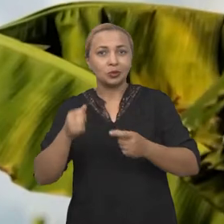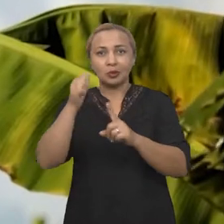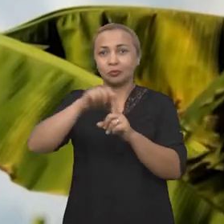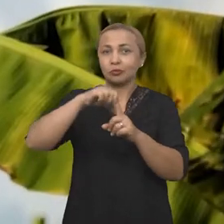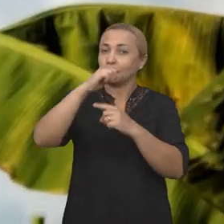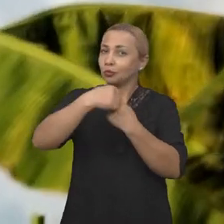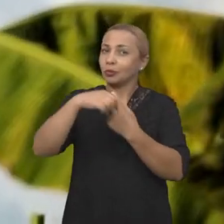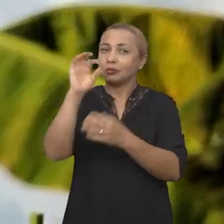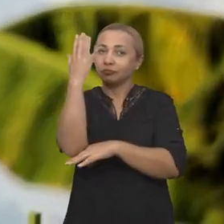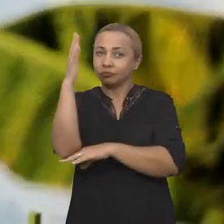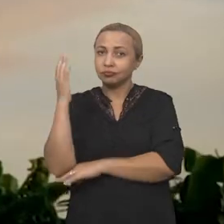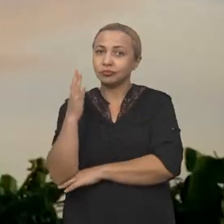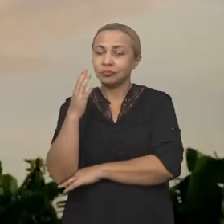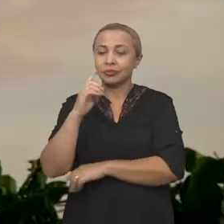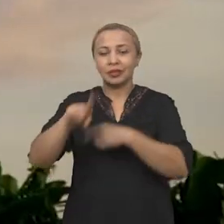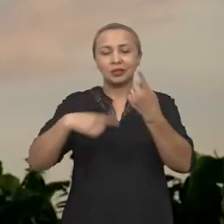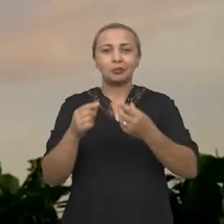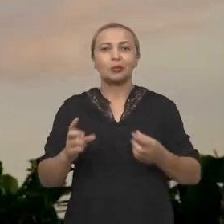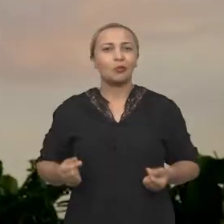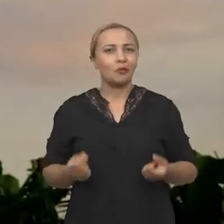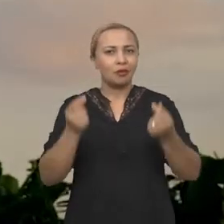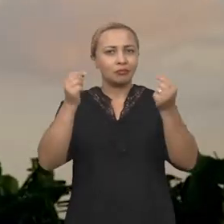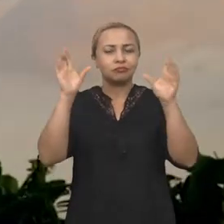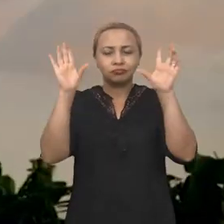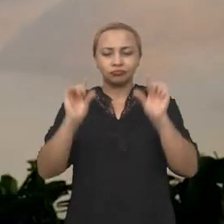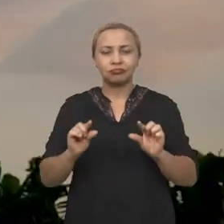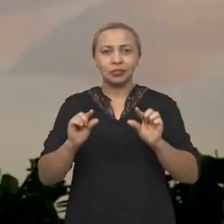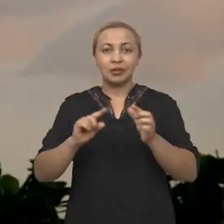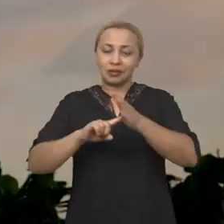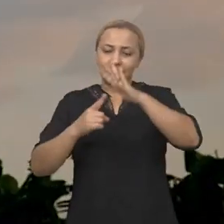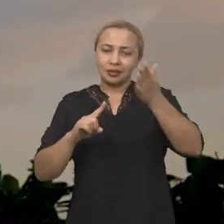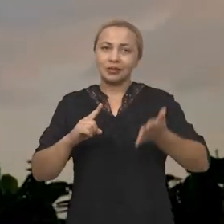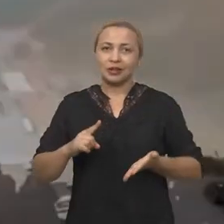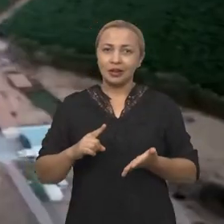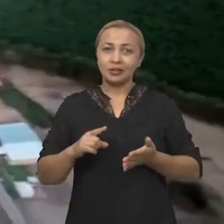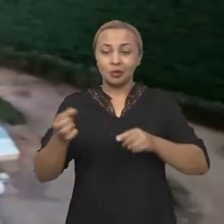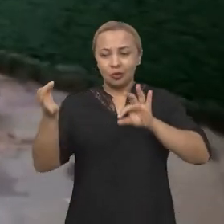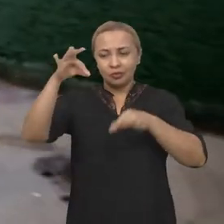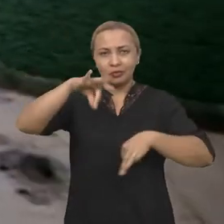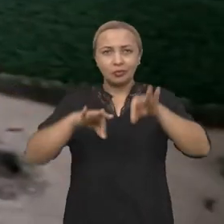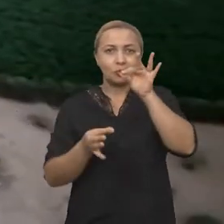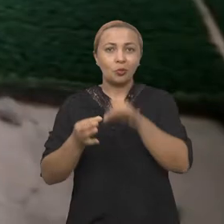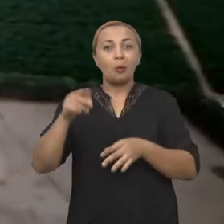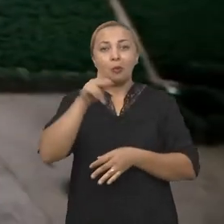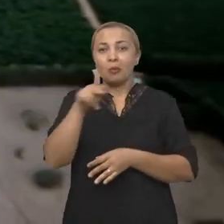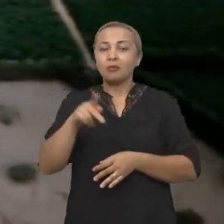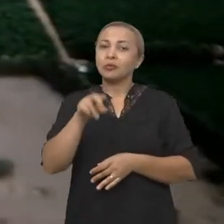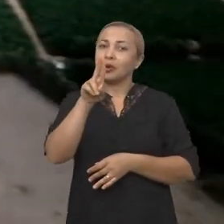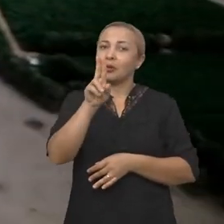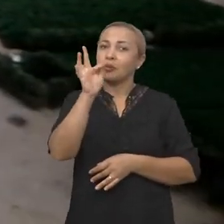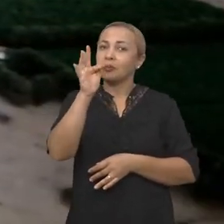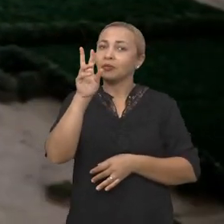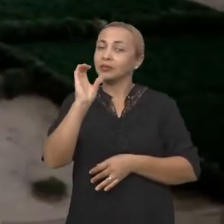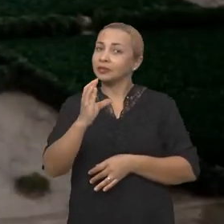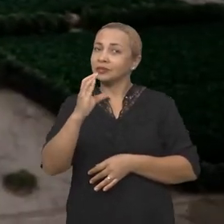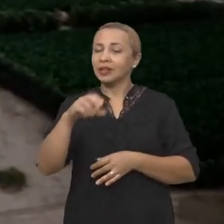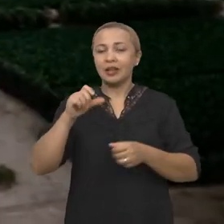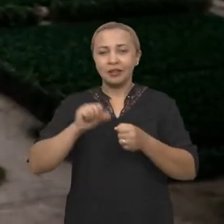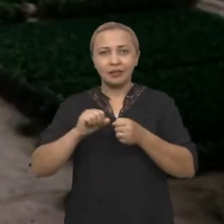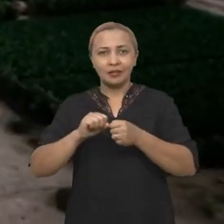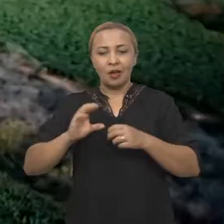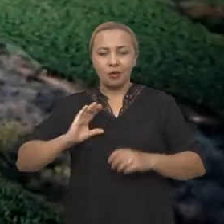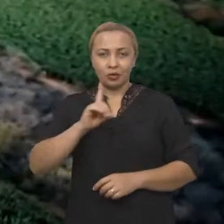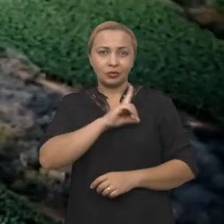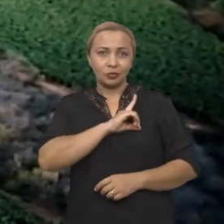assume apenas o custo baixo de mandar fazer a análise da folha no laboratório. O professor da UFC, que coordenou o desenvolvimento do sistema,